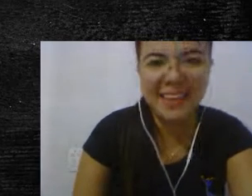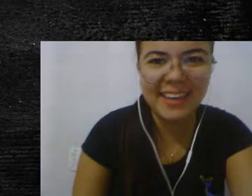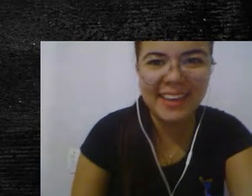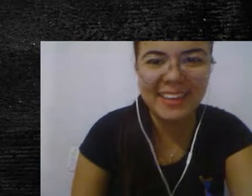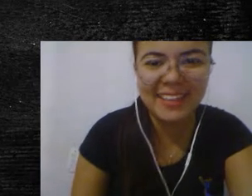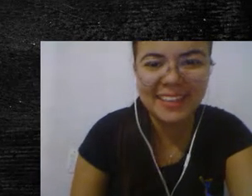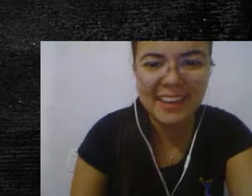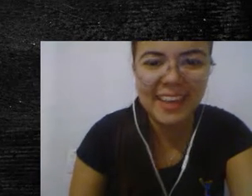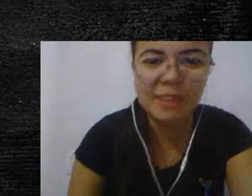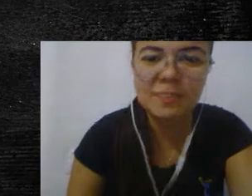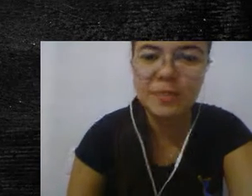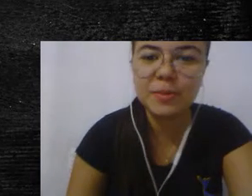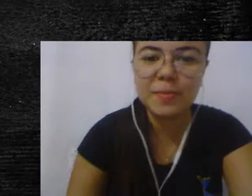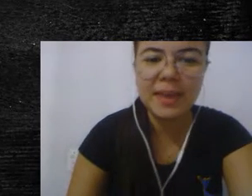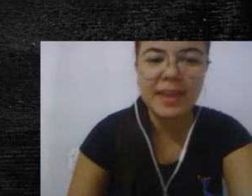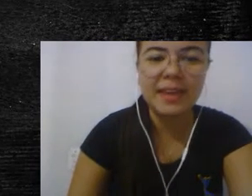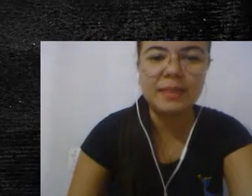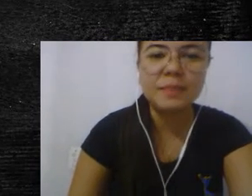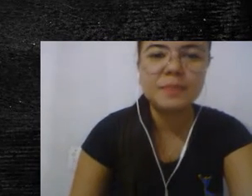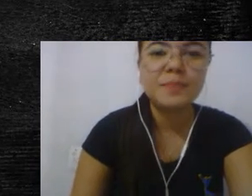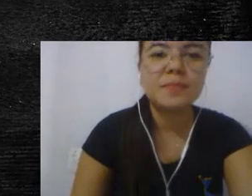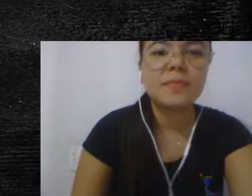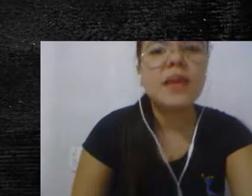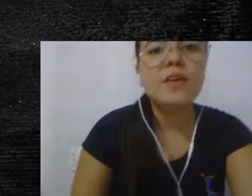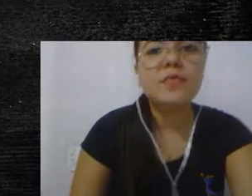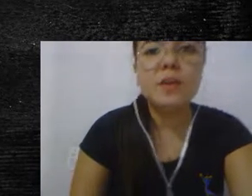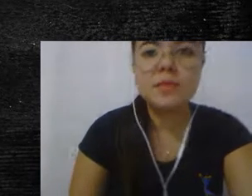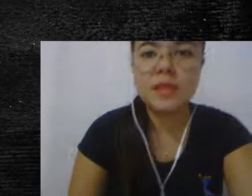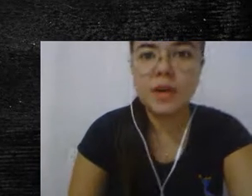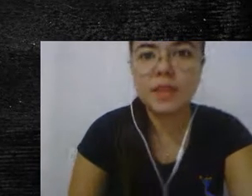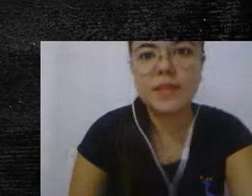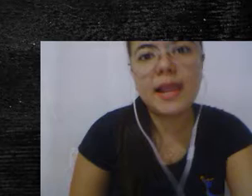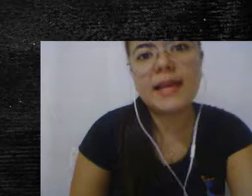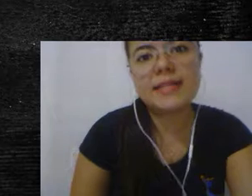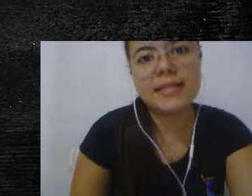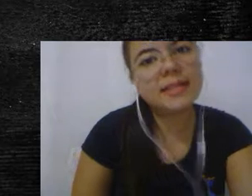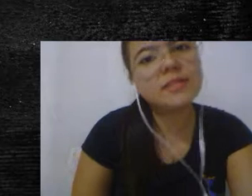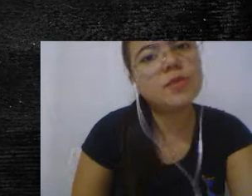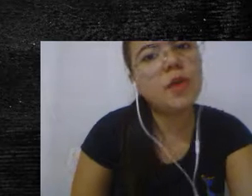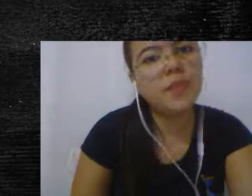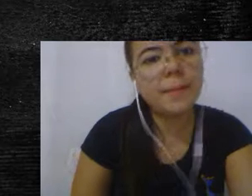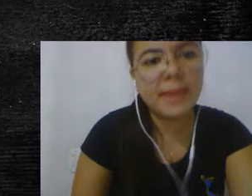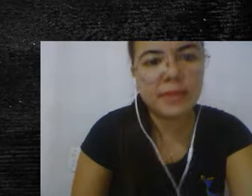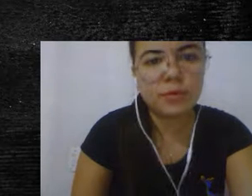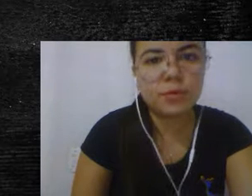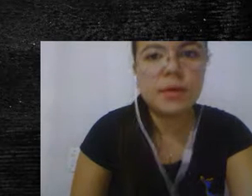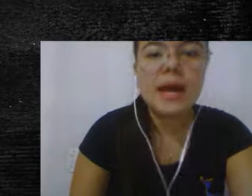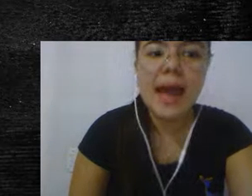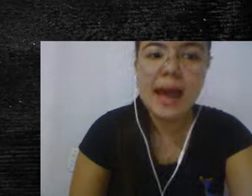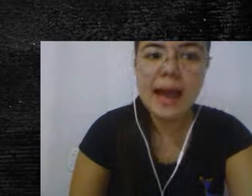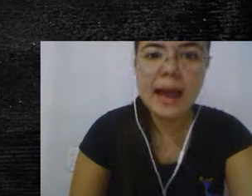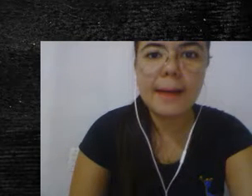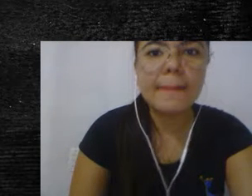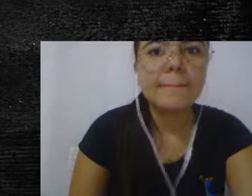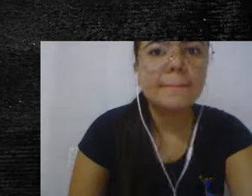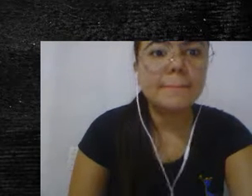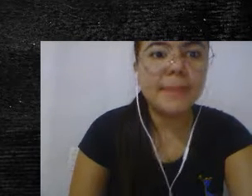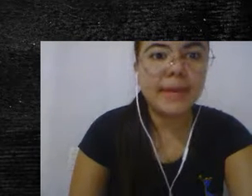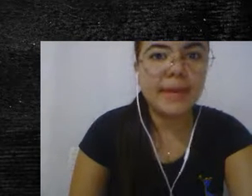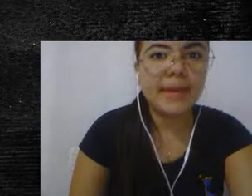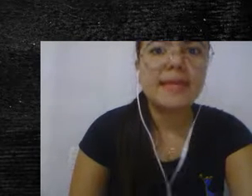-feira, né? Muito bem! Vamos agora falar as letrinhas do alfabeto. A,